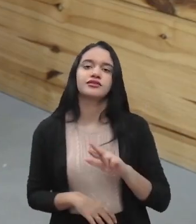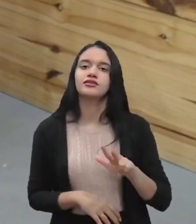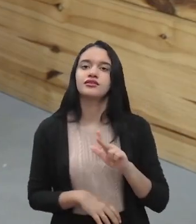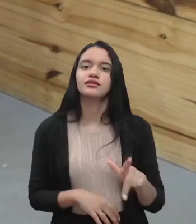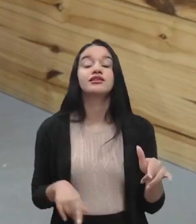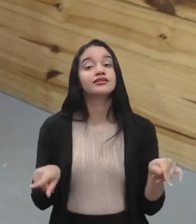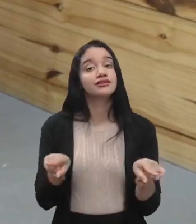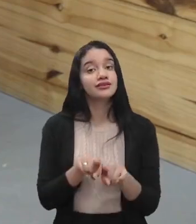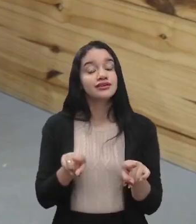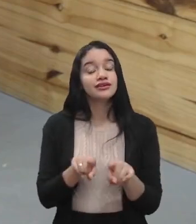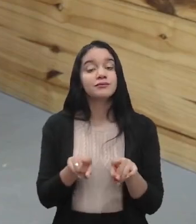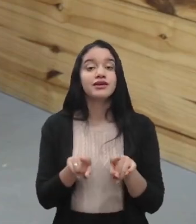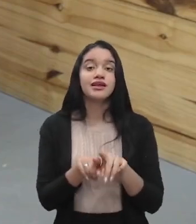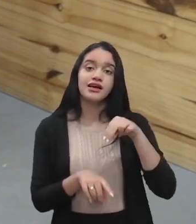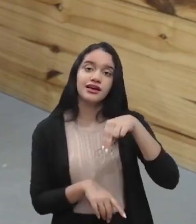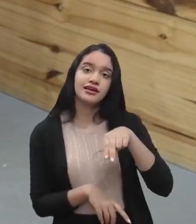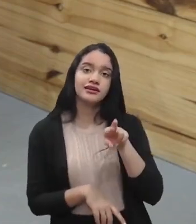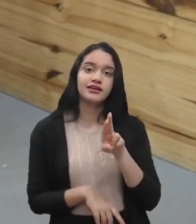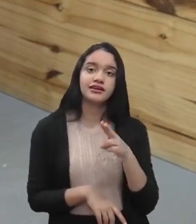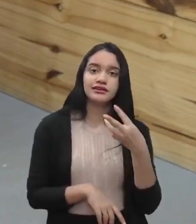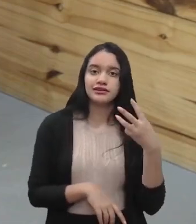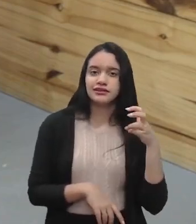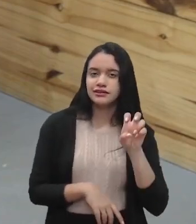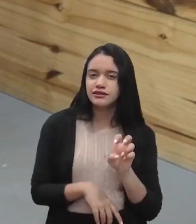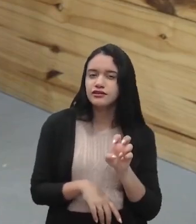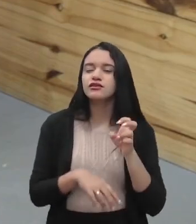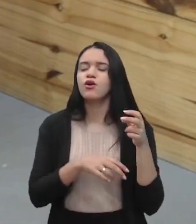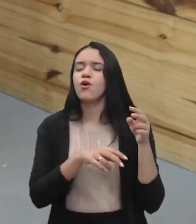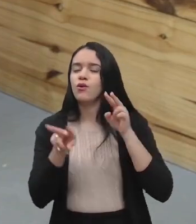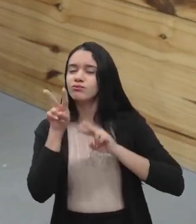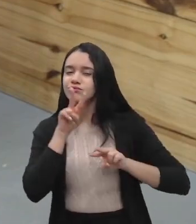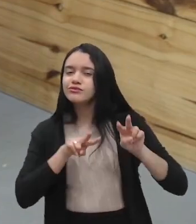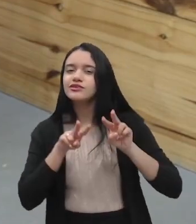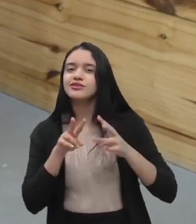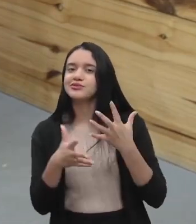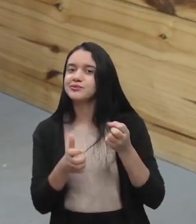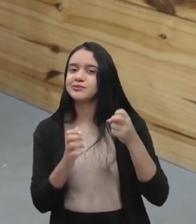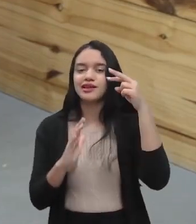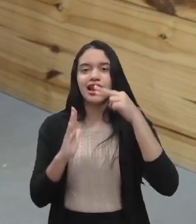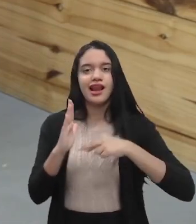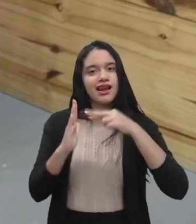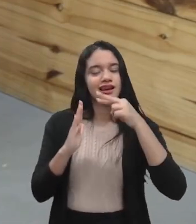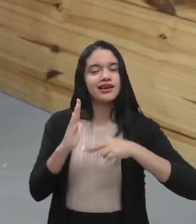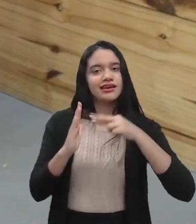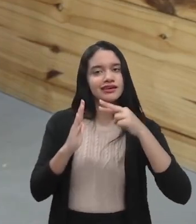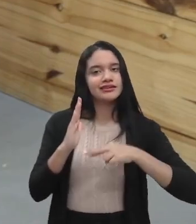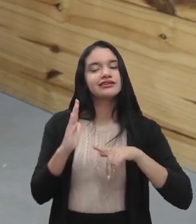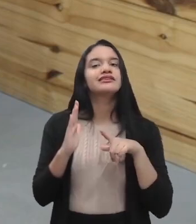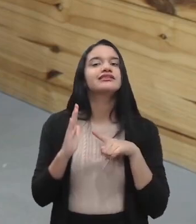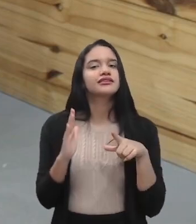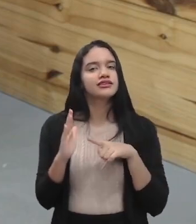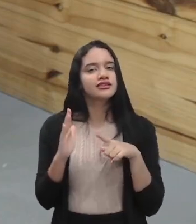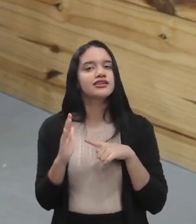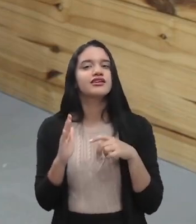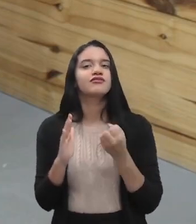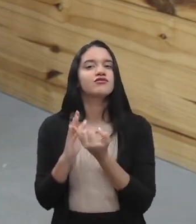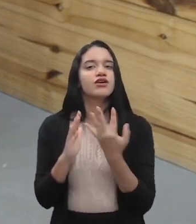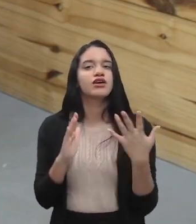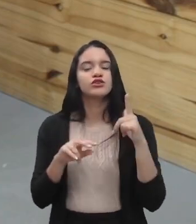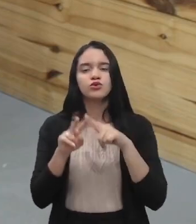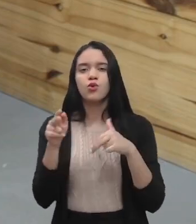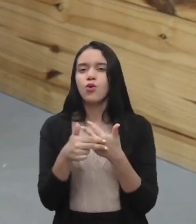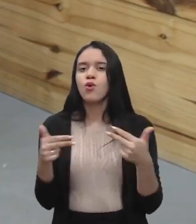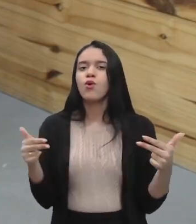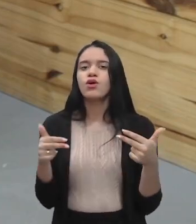Também, pega lá em R35, vamos dar uma olhadinha, vamos ler, porque ela tem muita coisa que